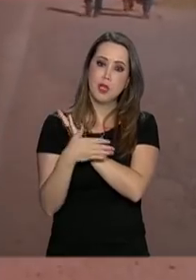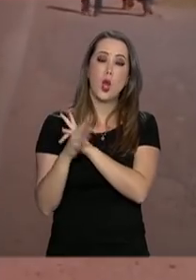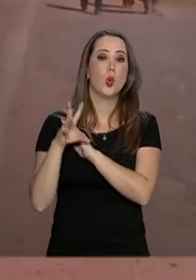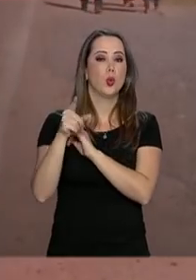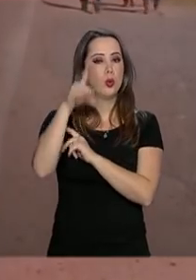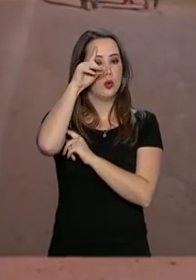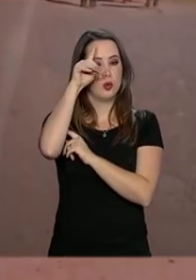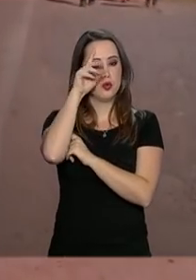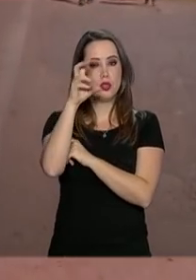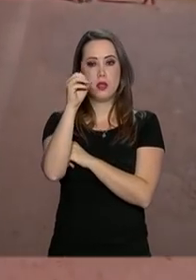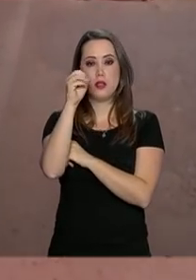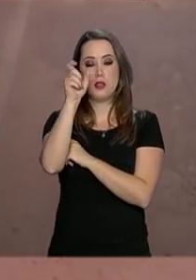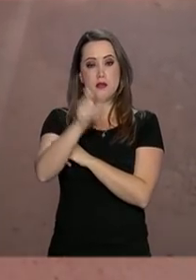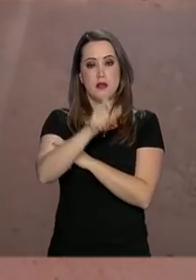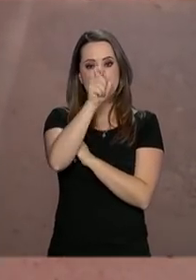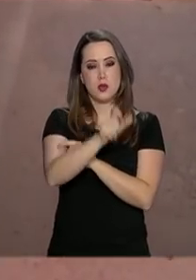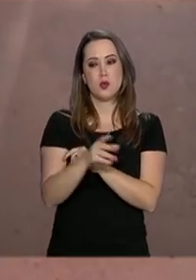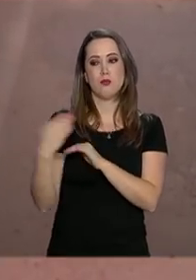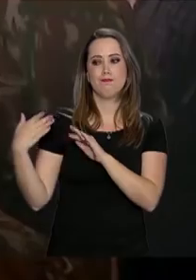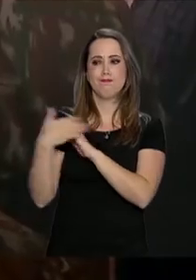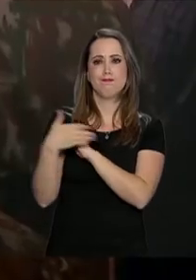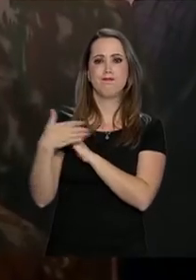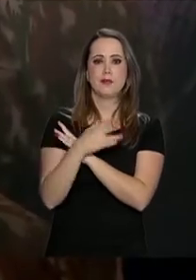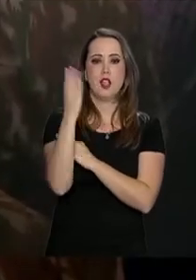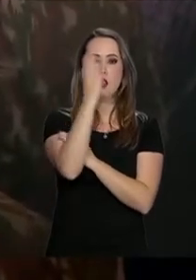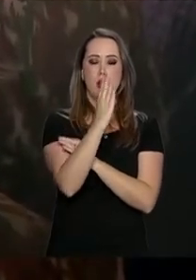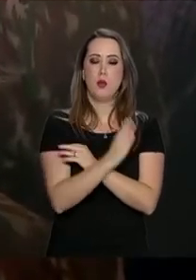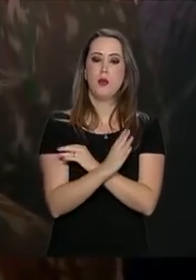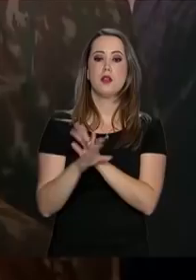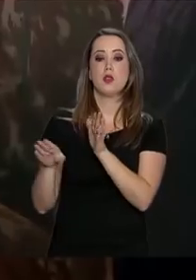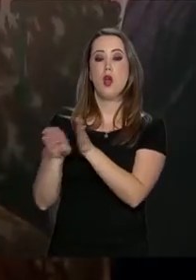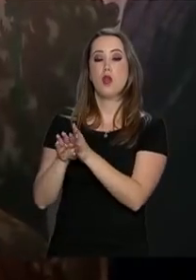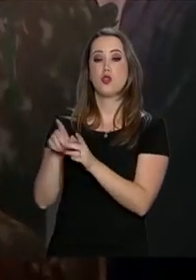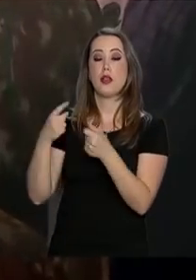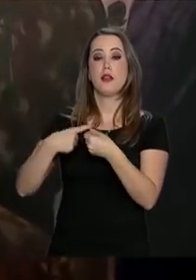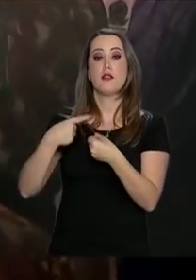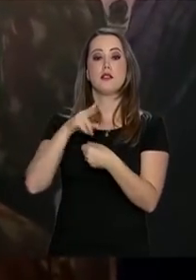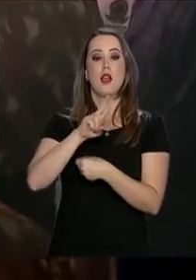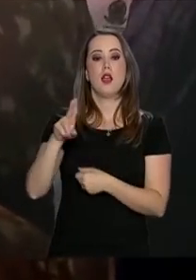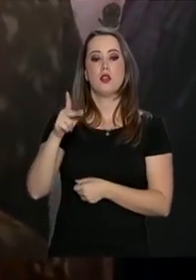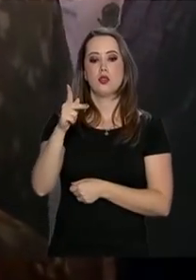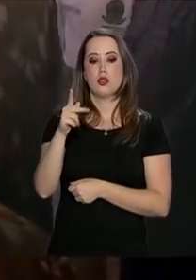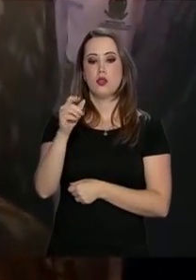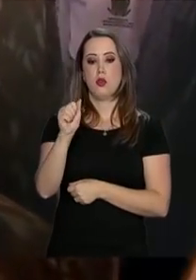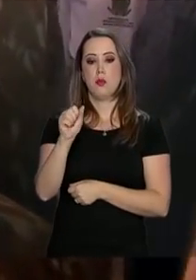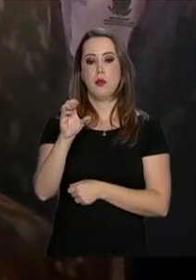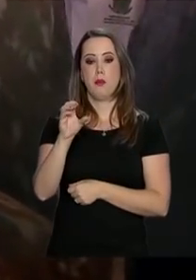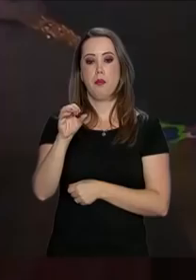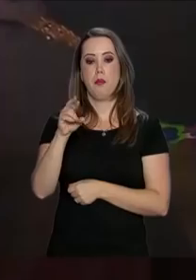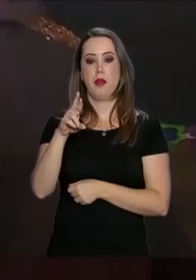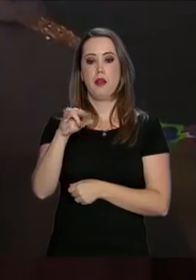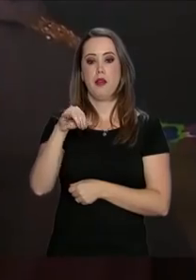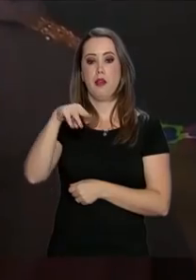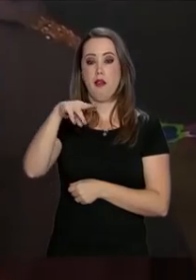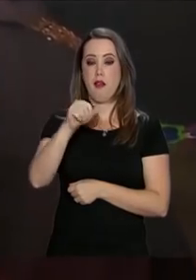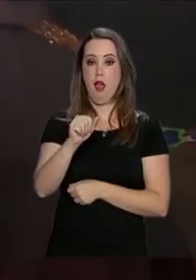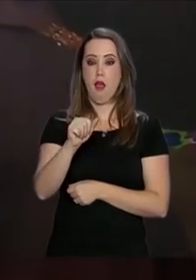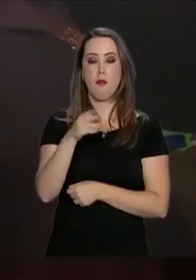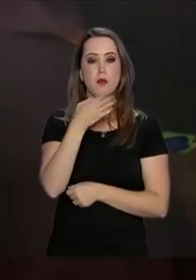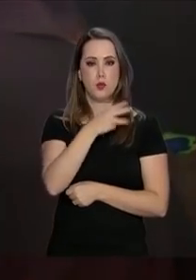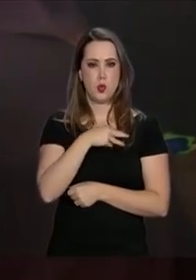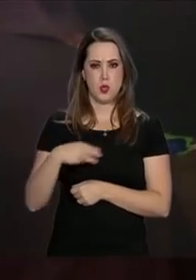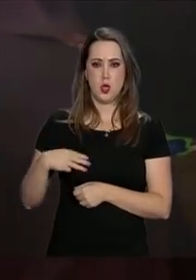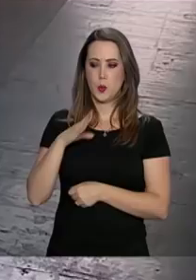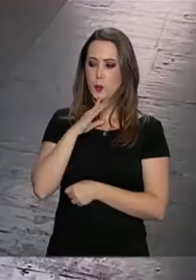venezuelanos entram no Brasil pela cidade. Ao chegar em Pacaraima, os ministros conheceram um posto de triagem inaugurado em